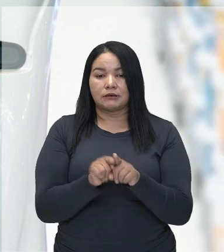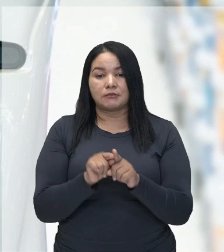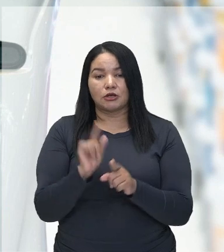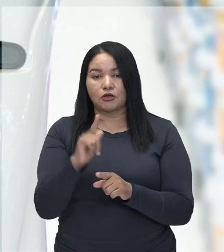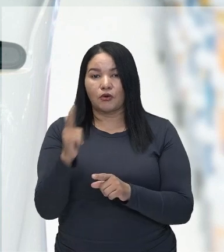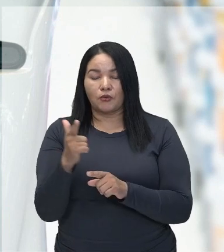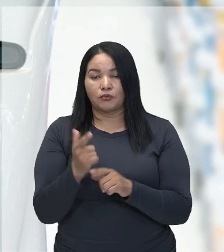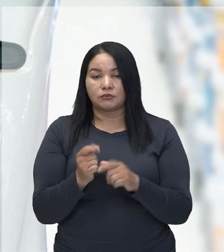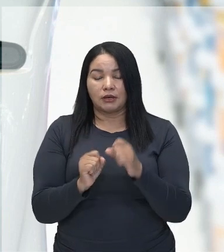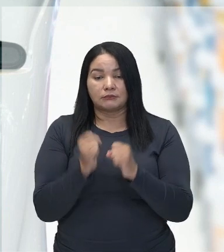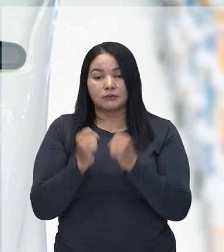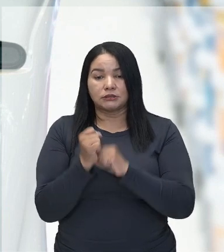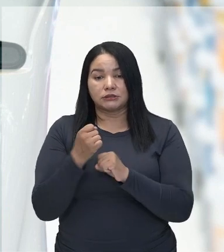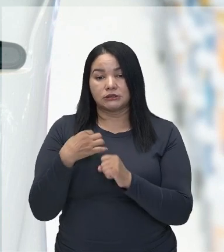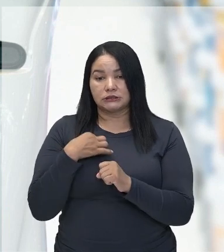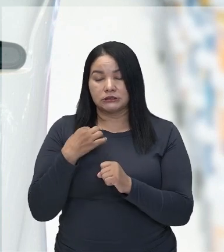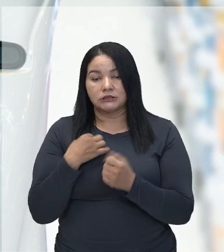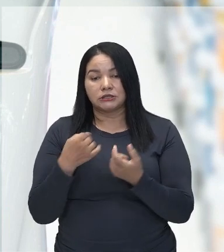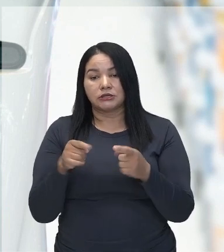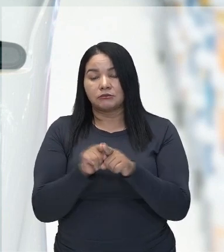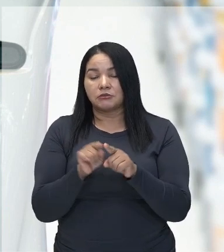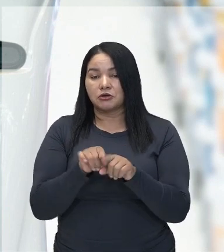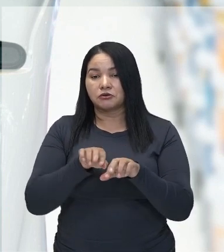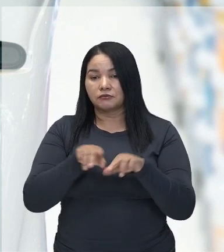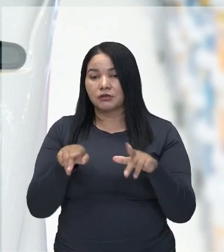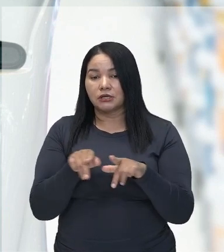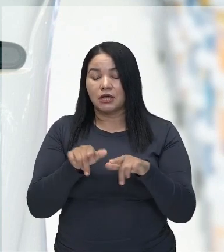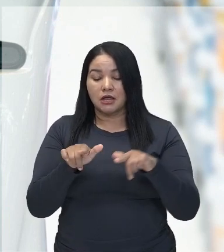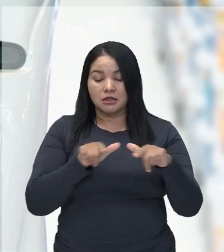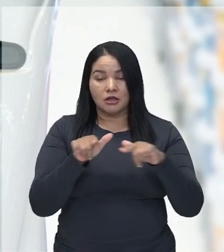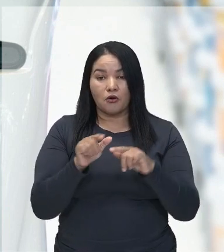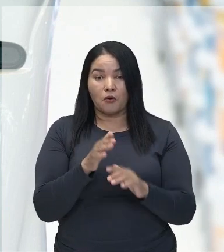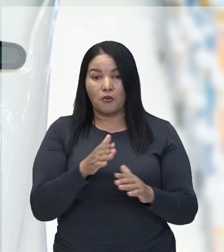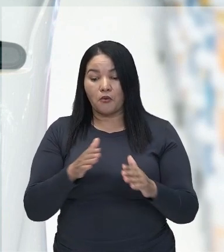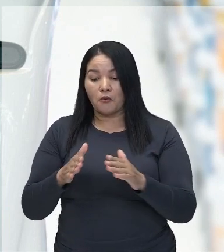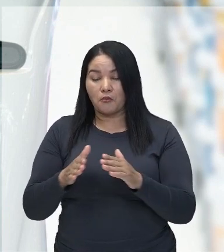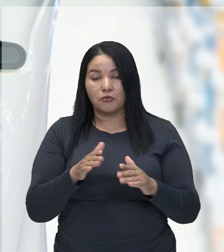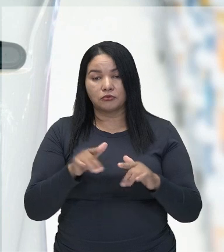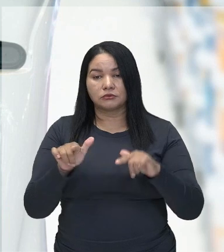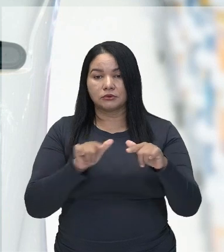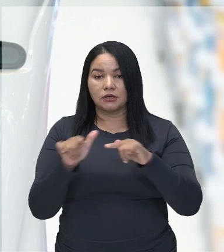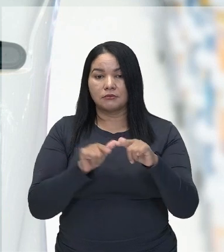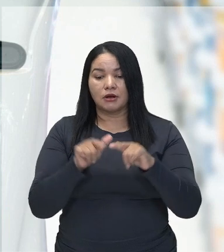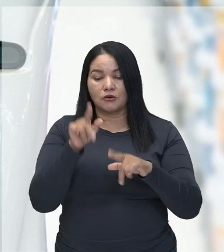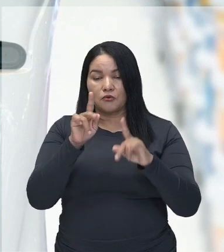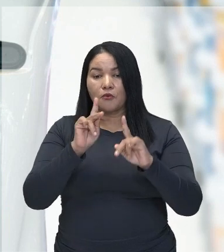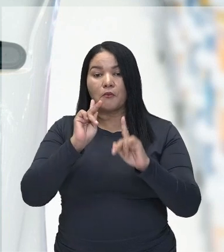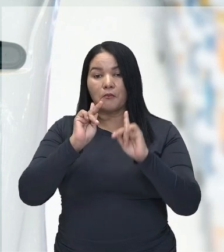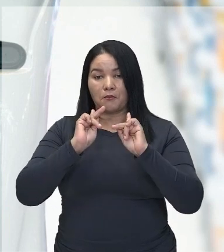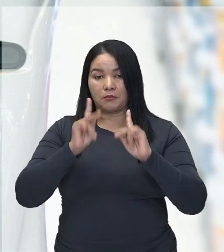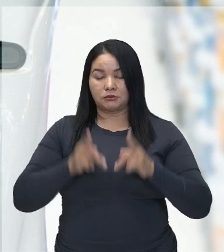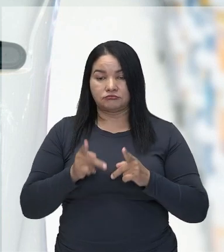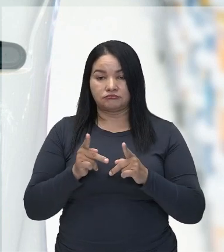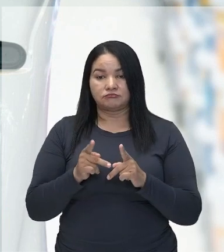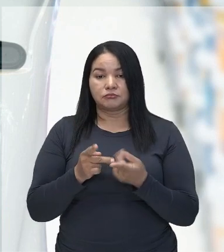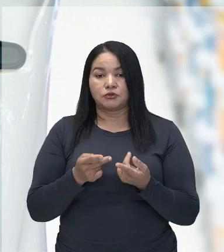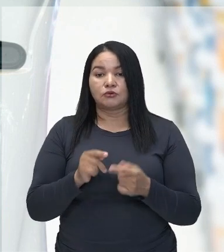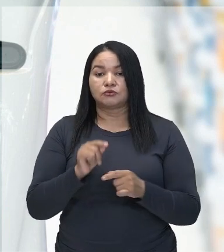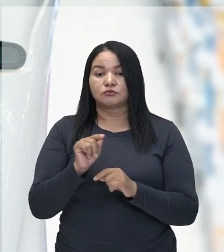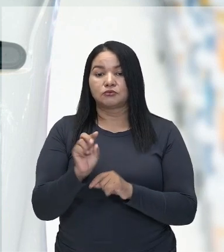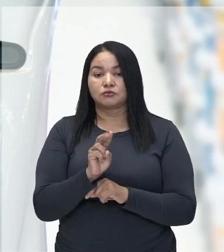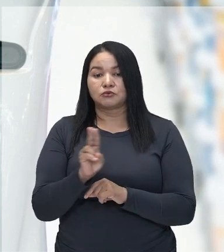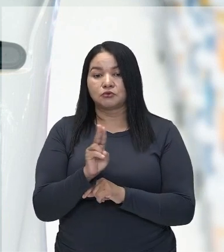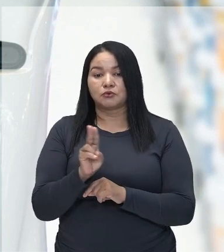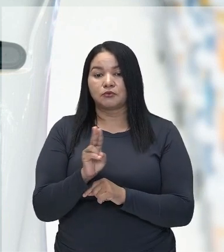campo de robôs de serviço humanoides. Criaram o primeiro robô humanoide completo, o chamado